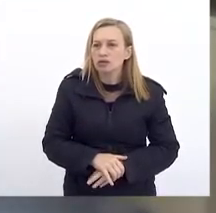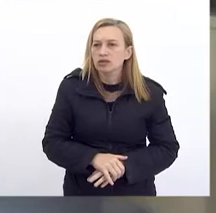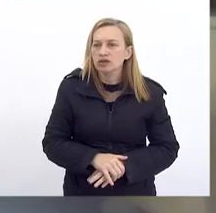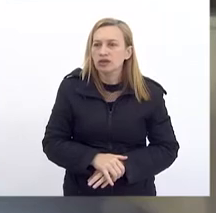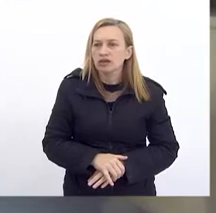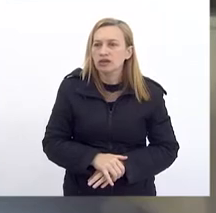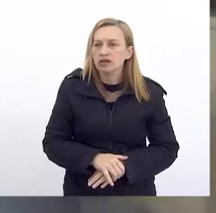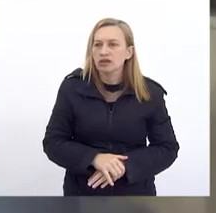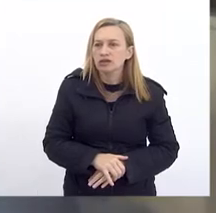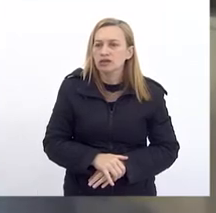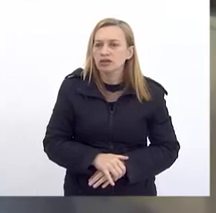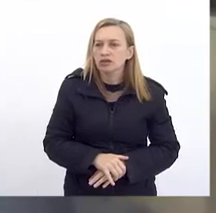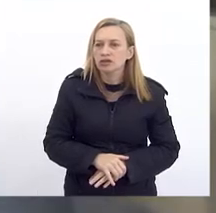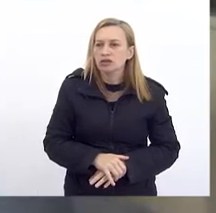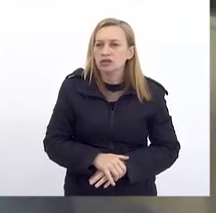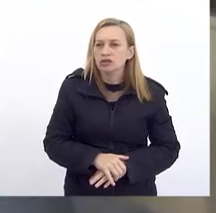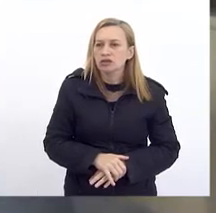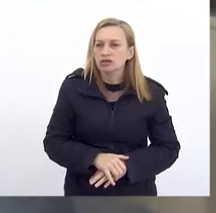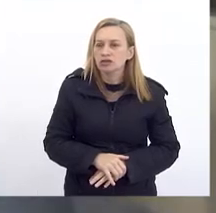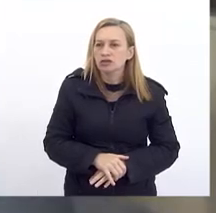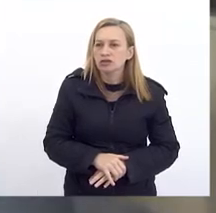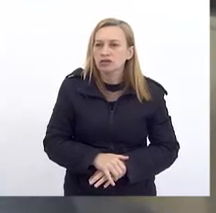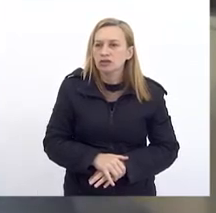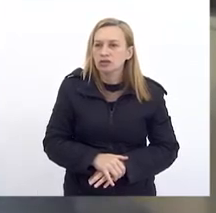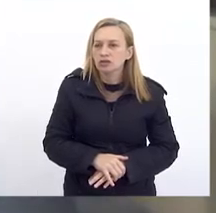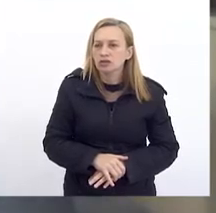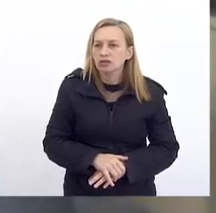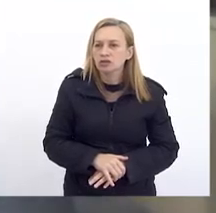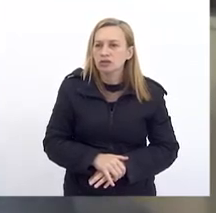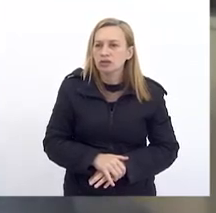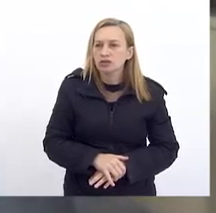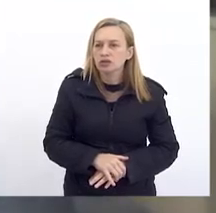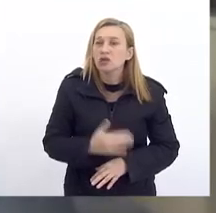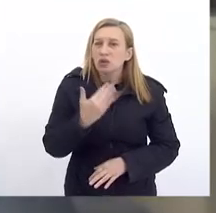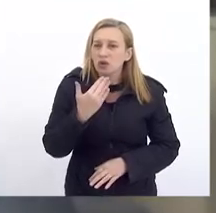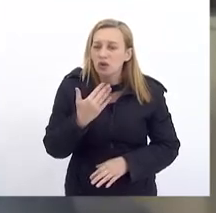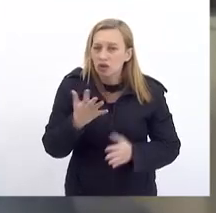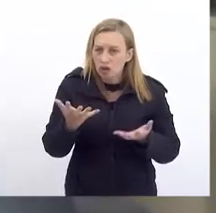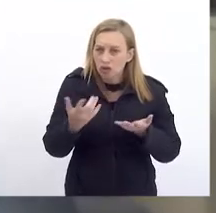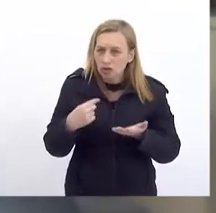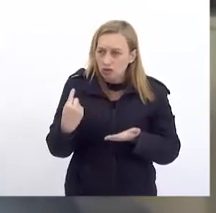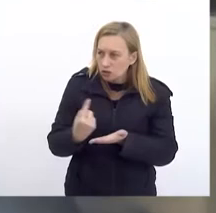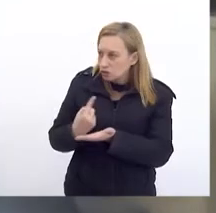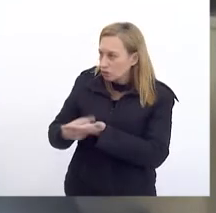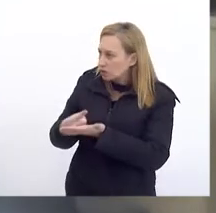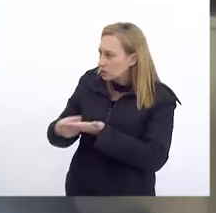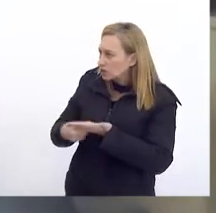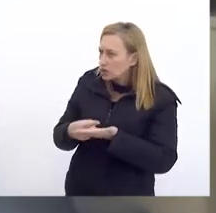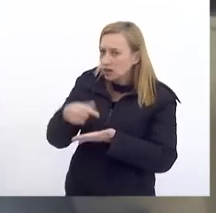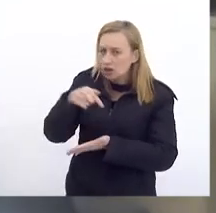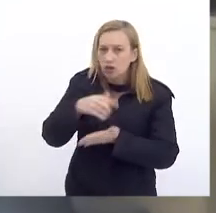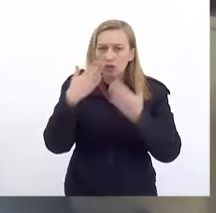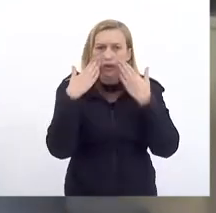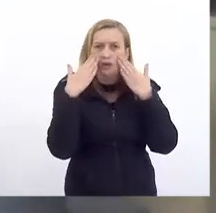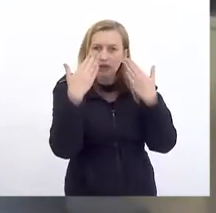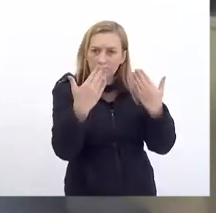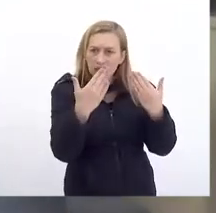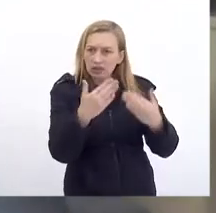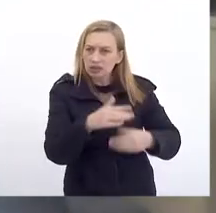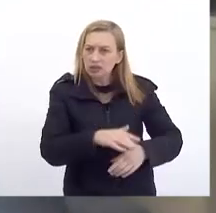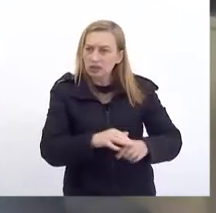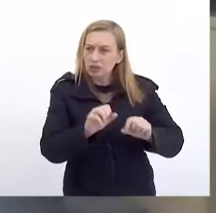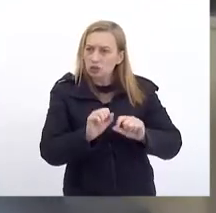Se o senhor não se importar O nosso combinado aqui Eu coloco a apresentação